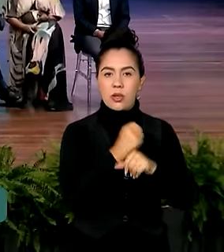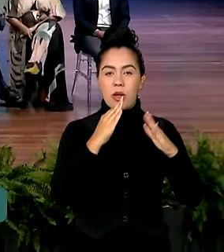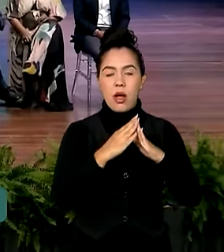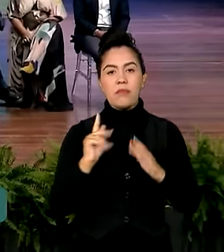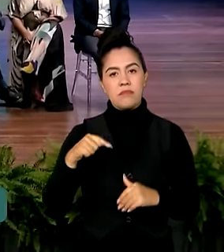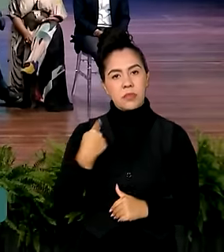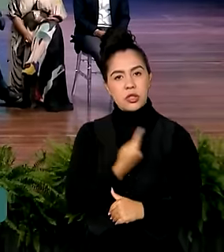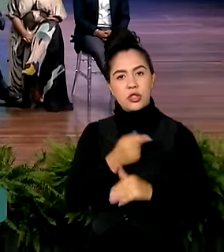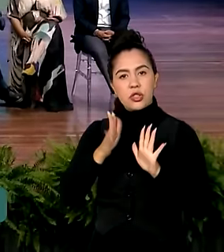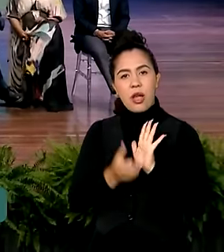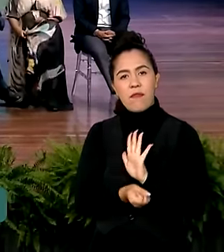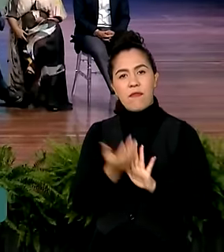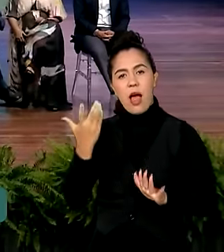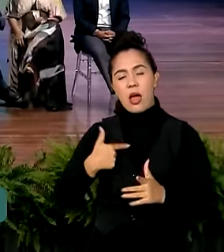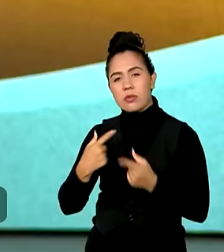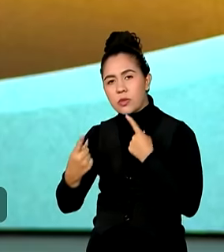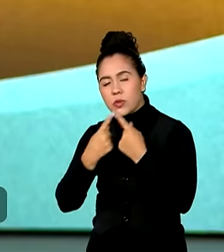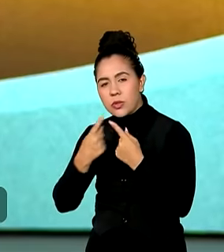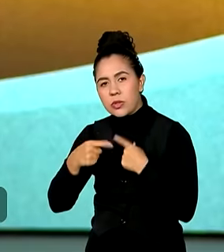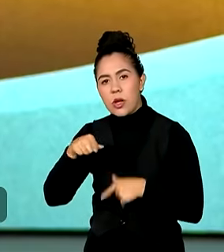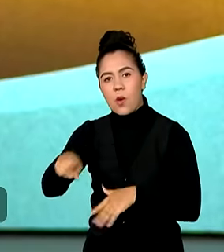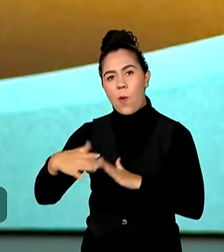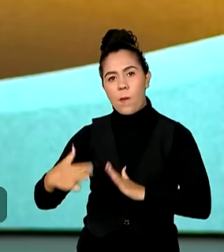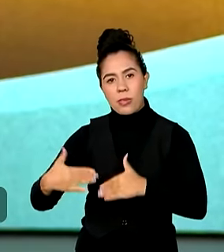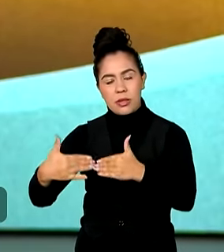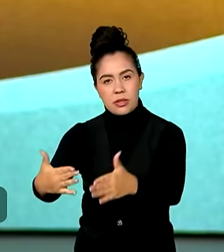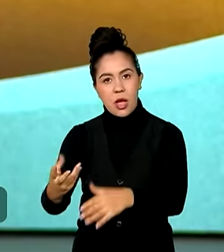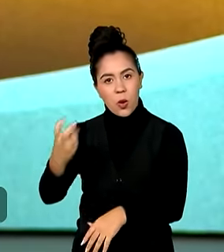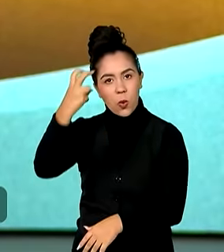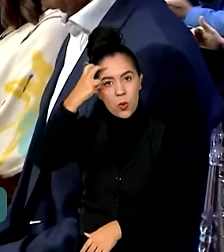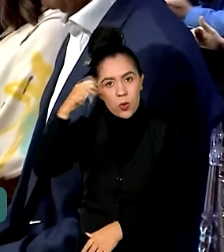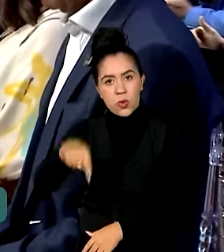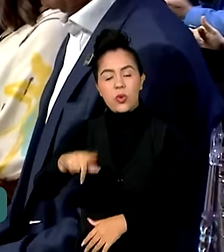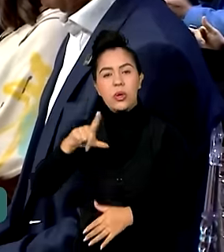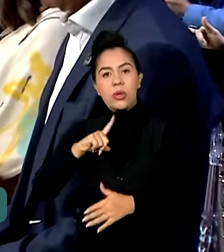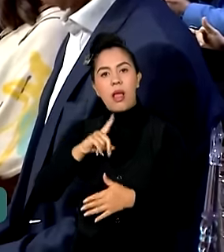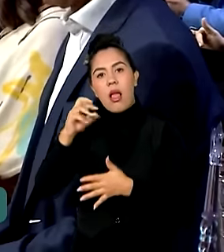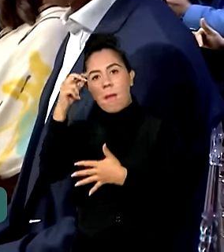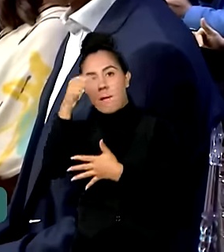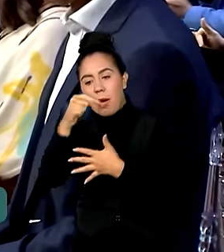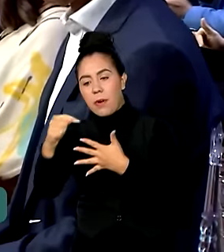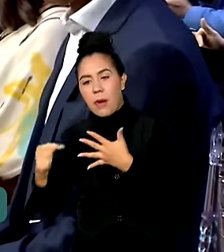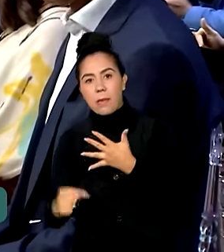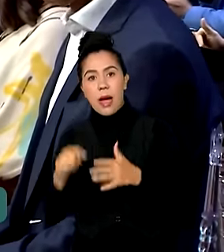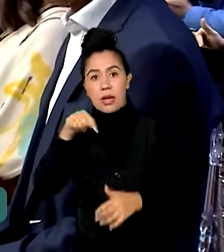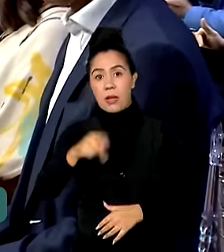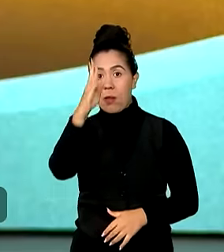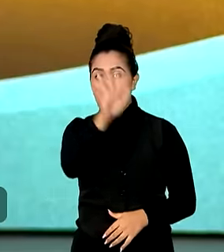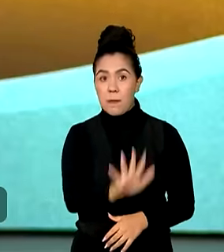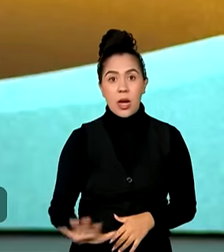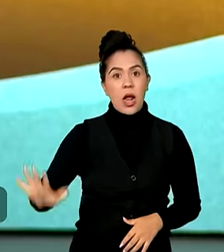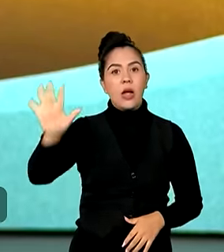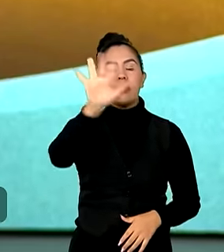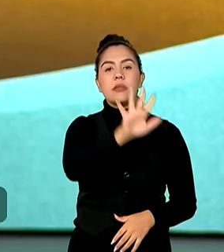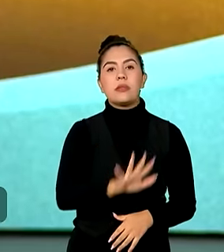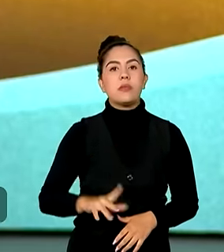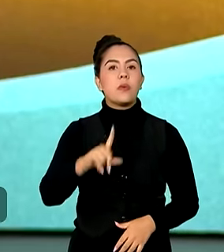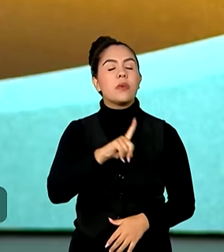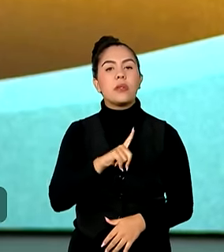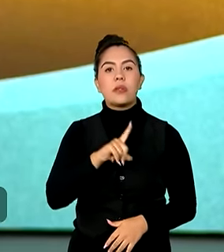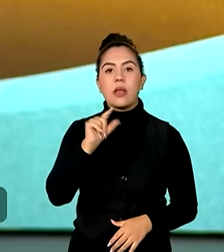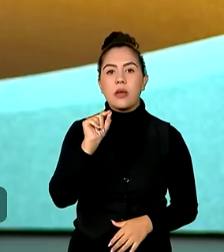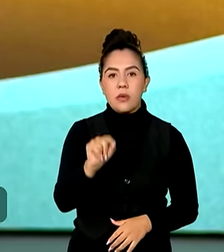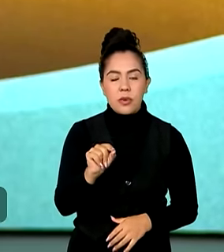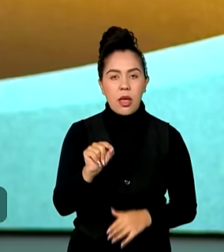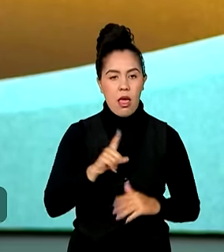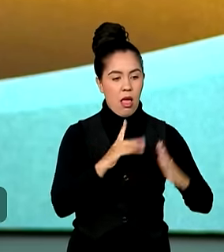da Cultura diversos módulos, porque nós temos espalhados por esse país unidades do Minha